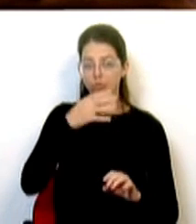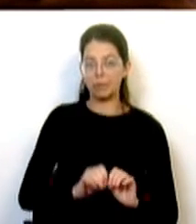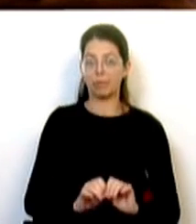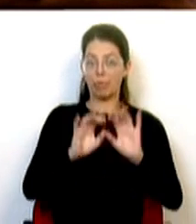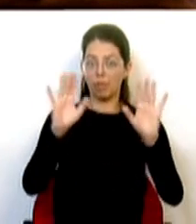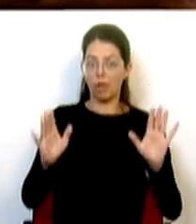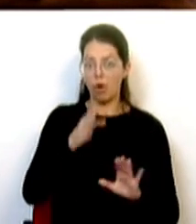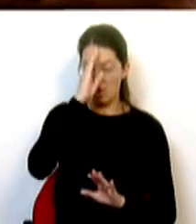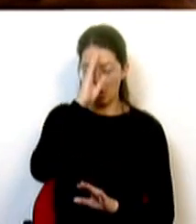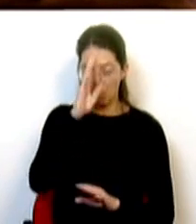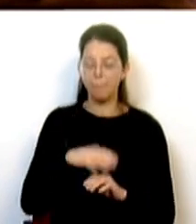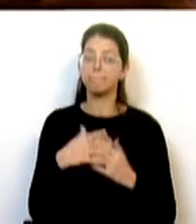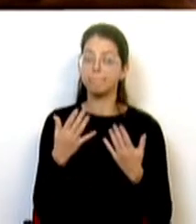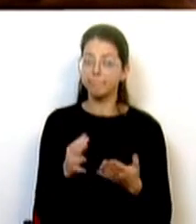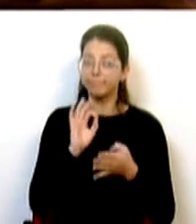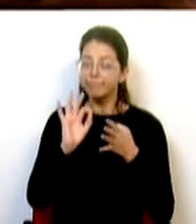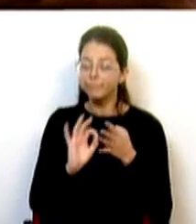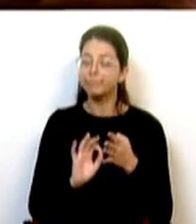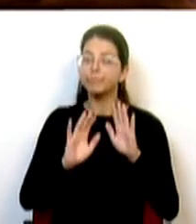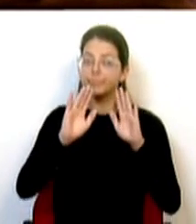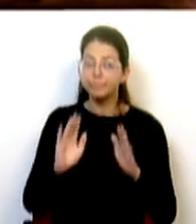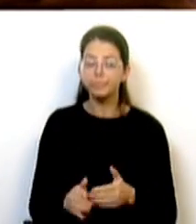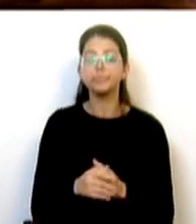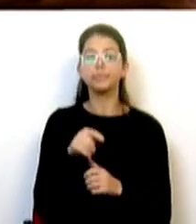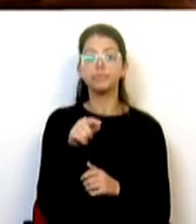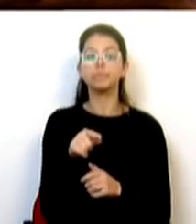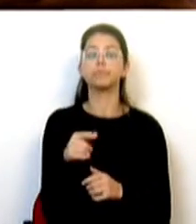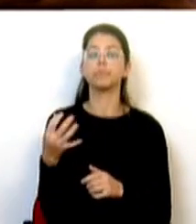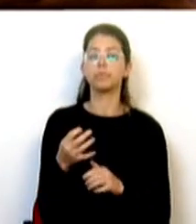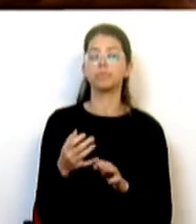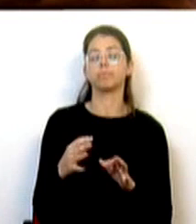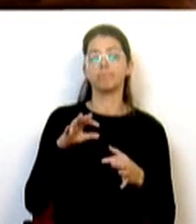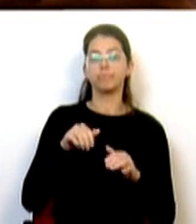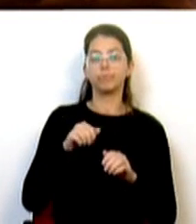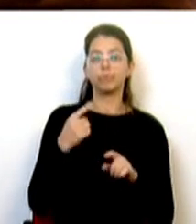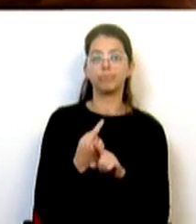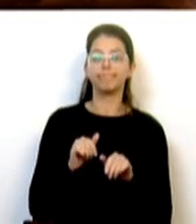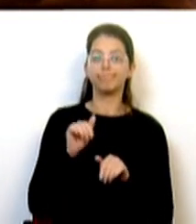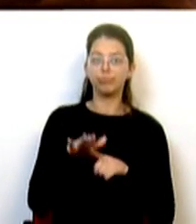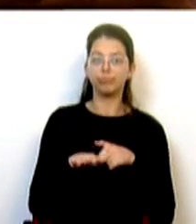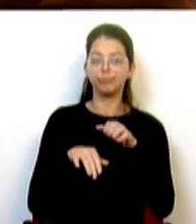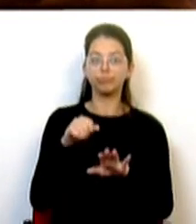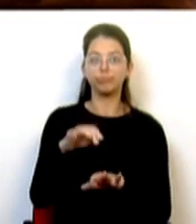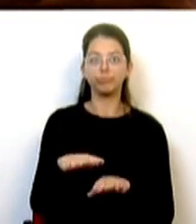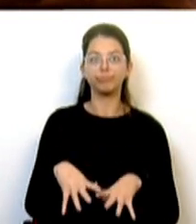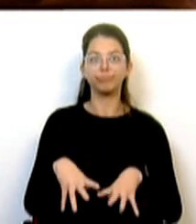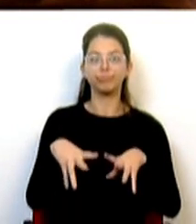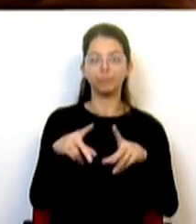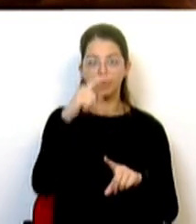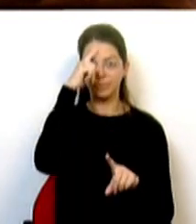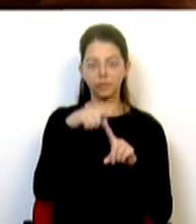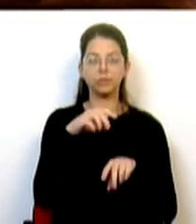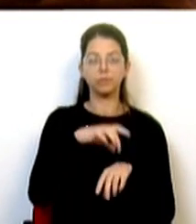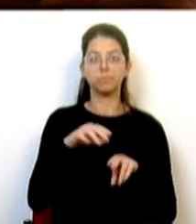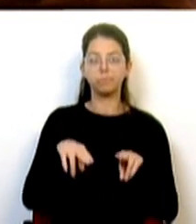impõe-se descrever, ainda que de forma sucinta, os passos que foram dados até hoje com vista à construção de um novo equipamento